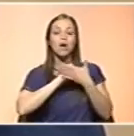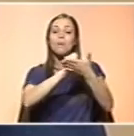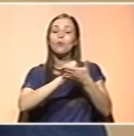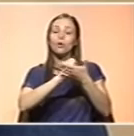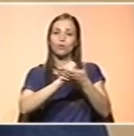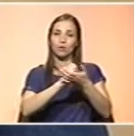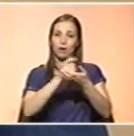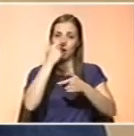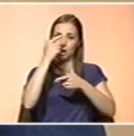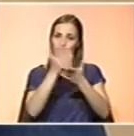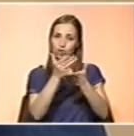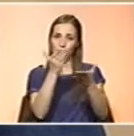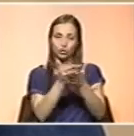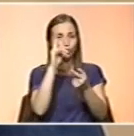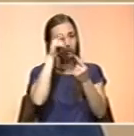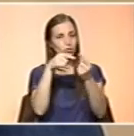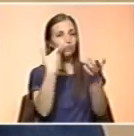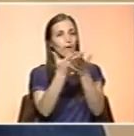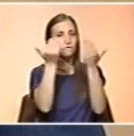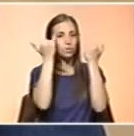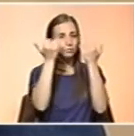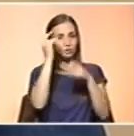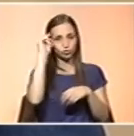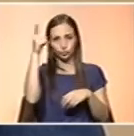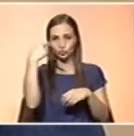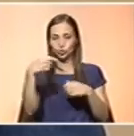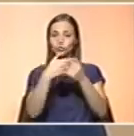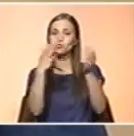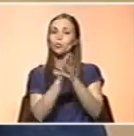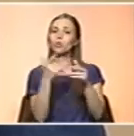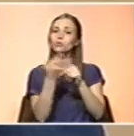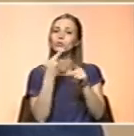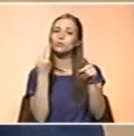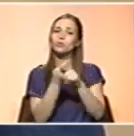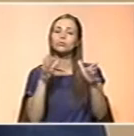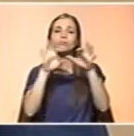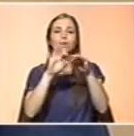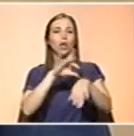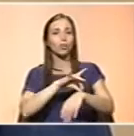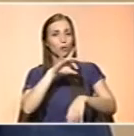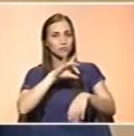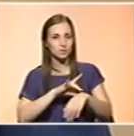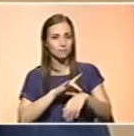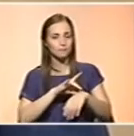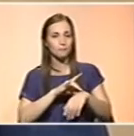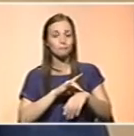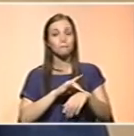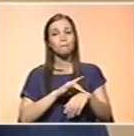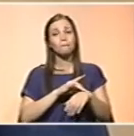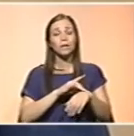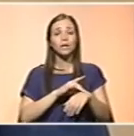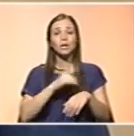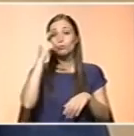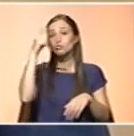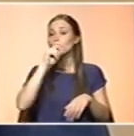precisamente, no sentido de informar os professores de tudo o que diz respeito, digamos, à doença em si e daquilo que o professor pode